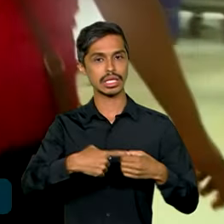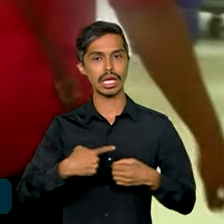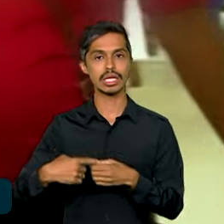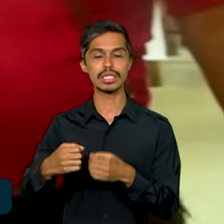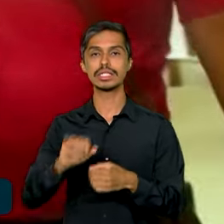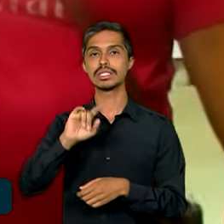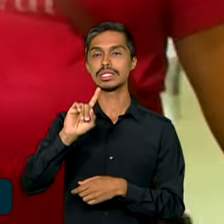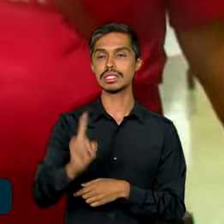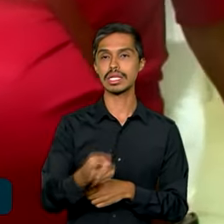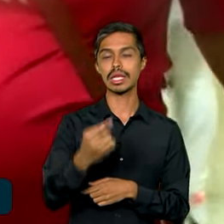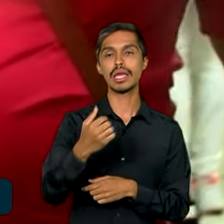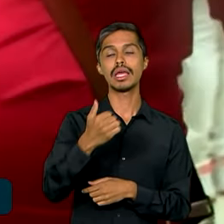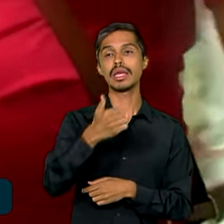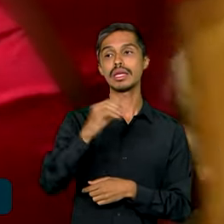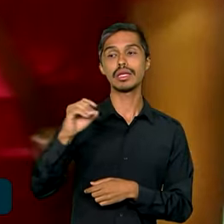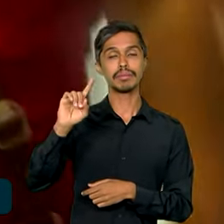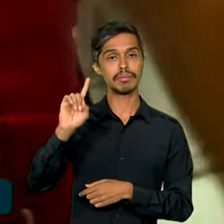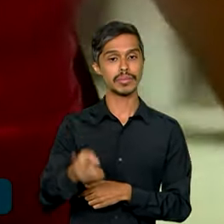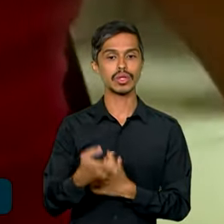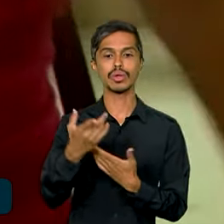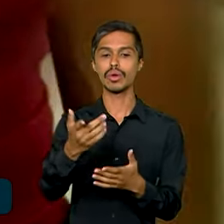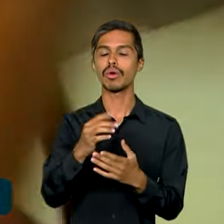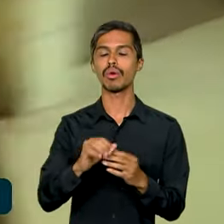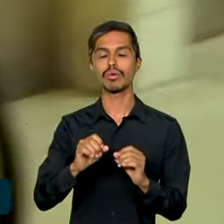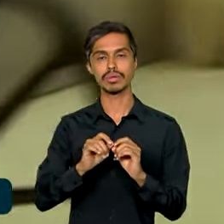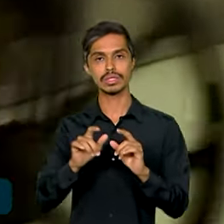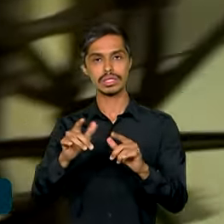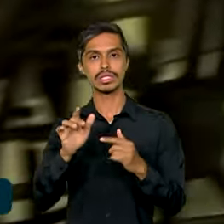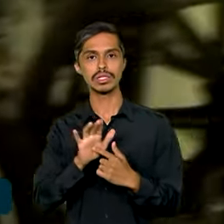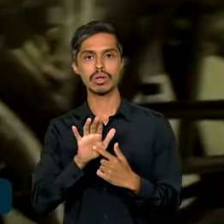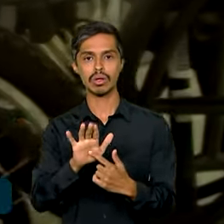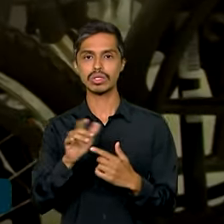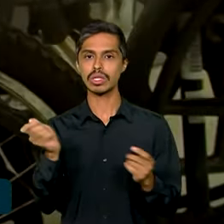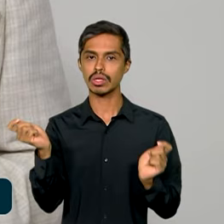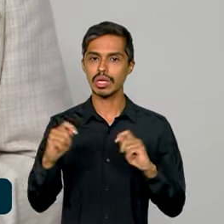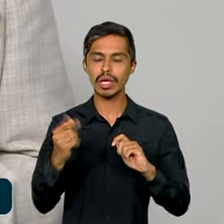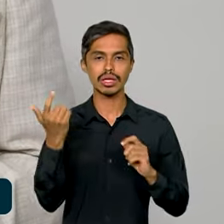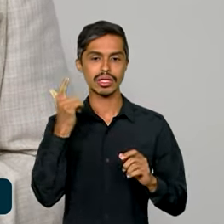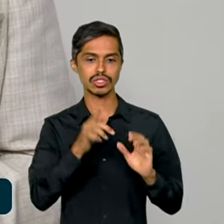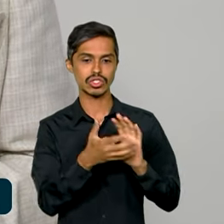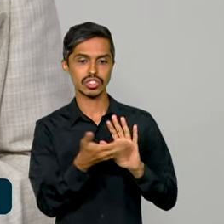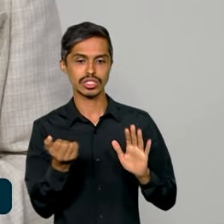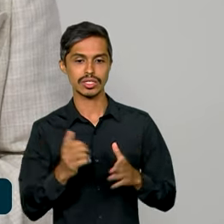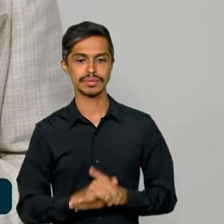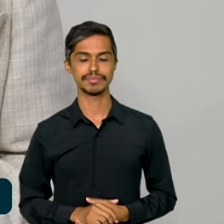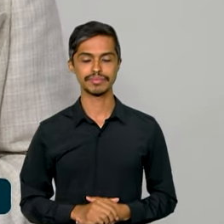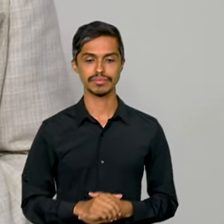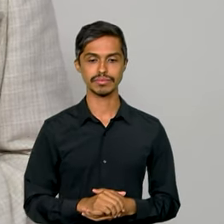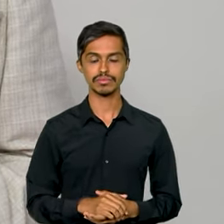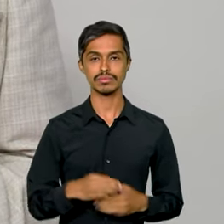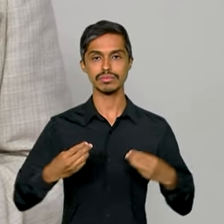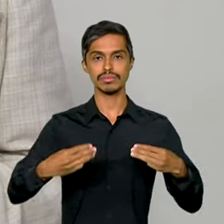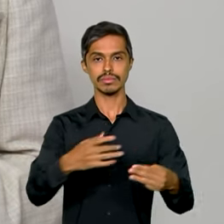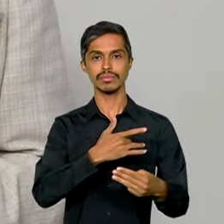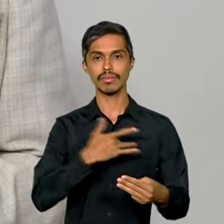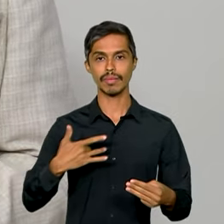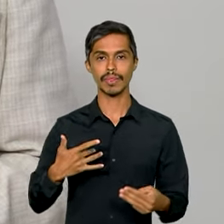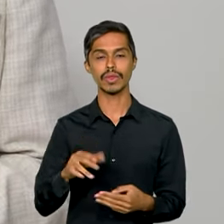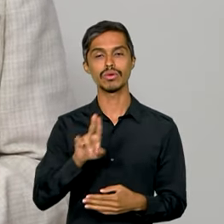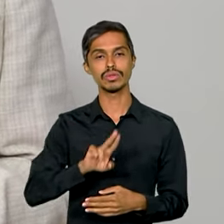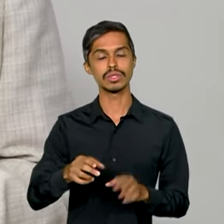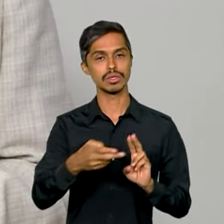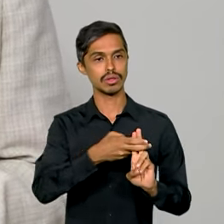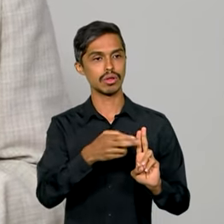100 mil habitantes e que alcançaram indicadores próximos da eliminação. O Ministério da Saúde, por meio do SUS,